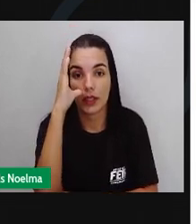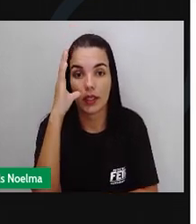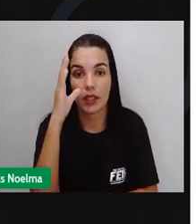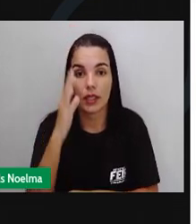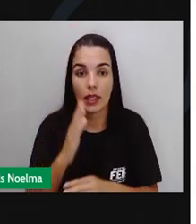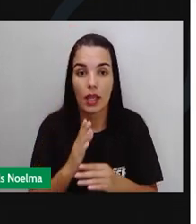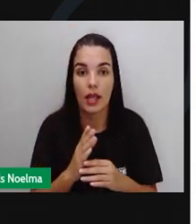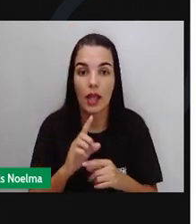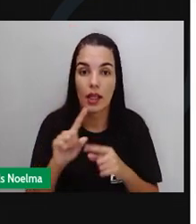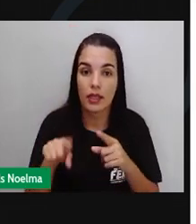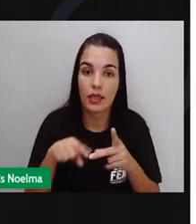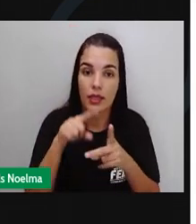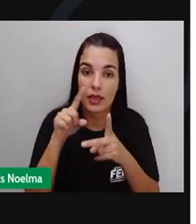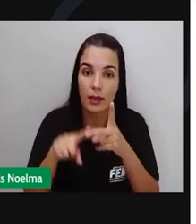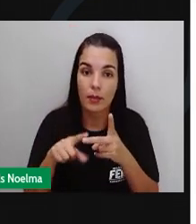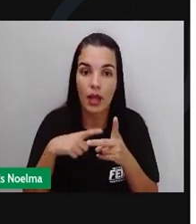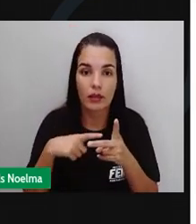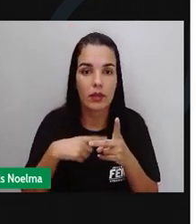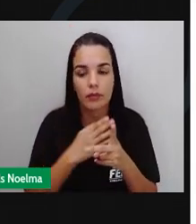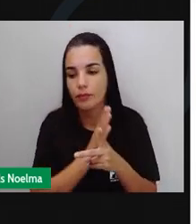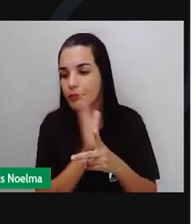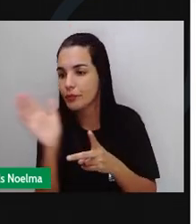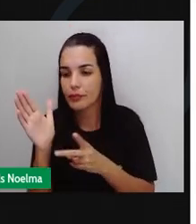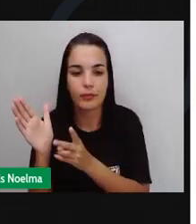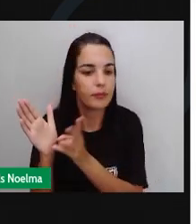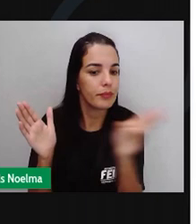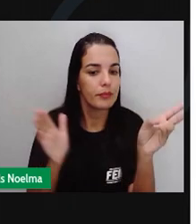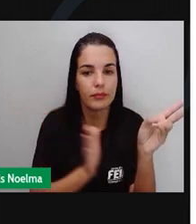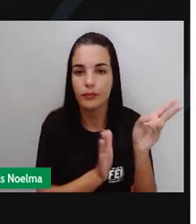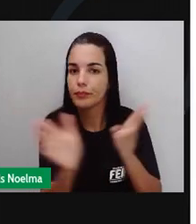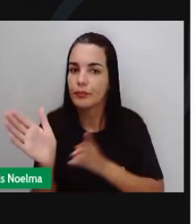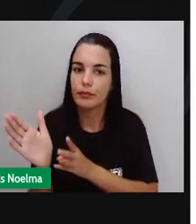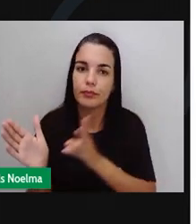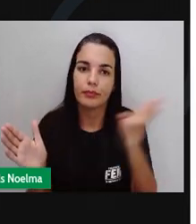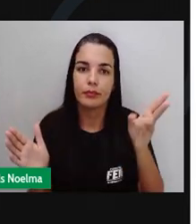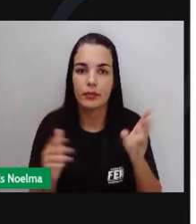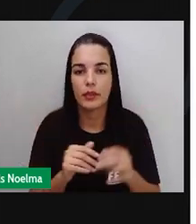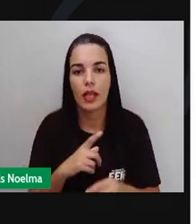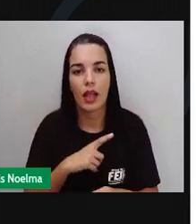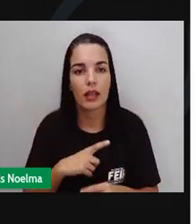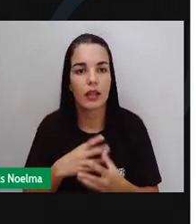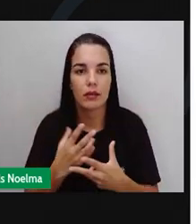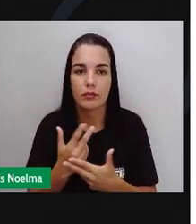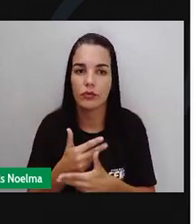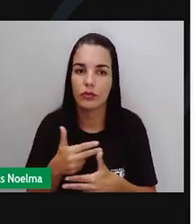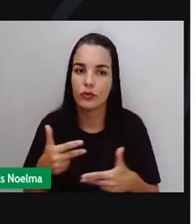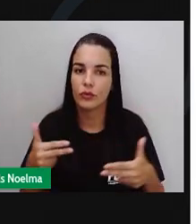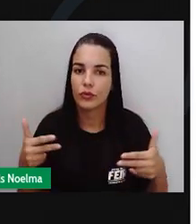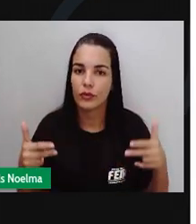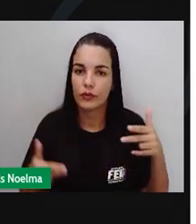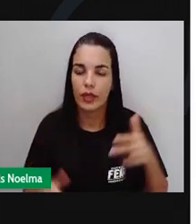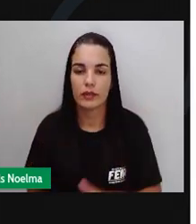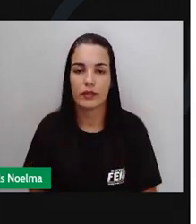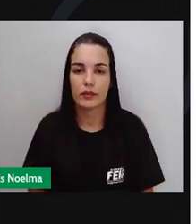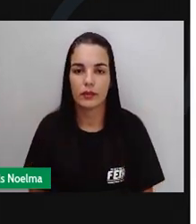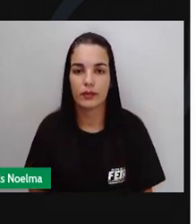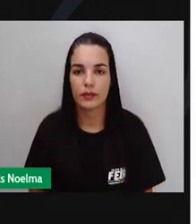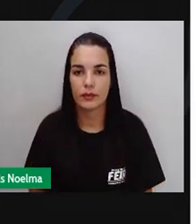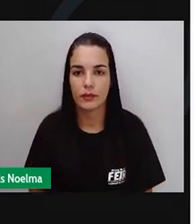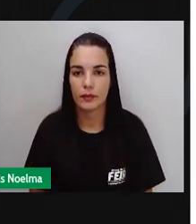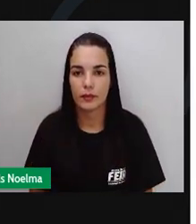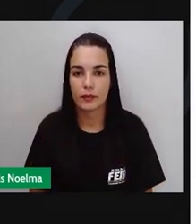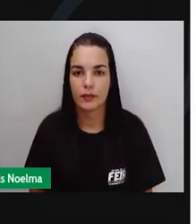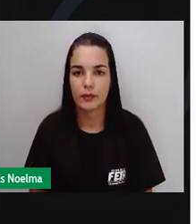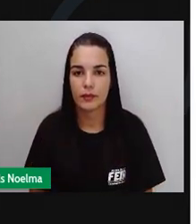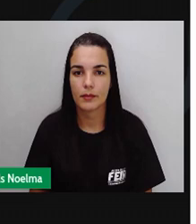E aqui tem várias alternativas, não é? Eu posso ir por aqui até chegar na praça. Ou seja, nós